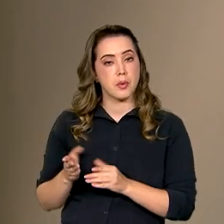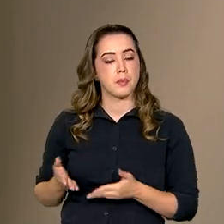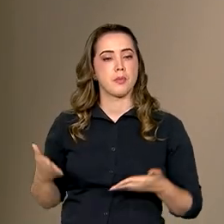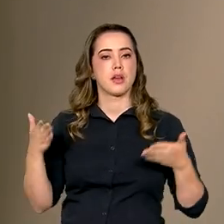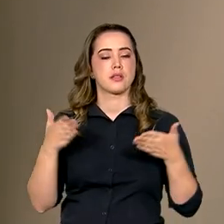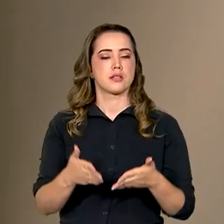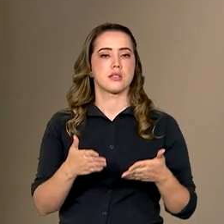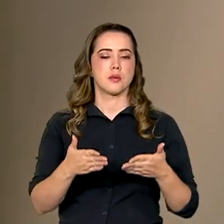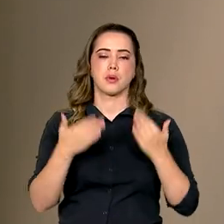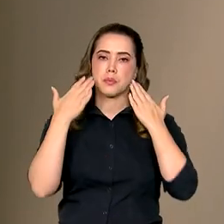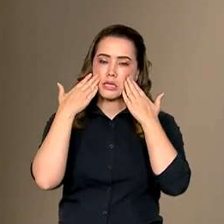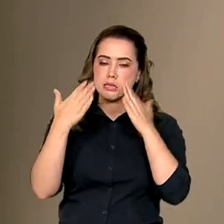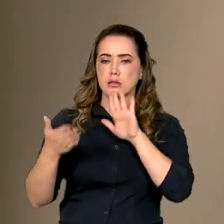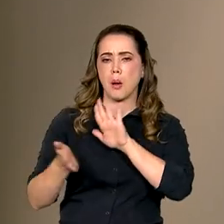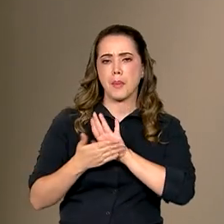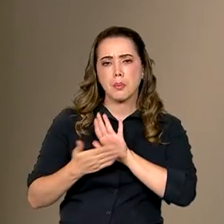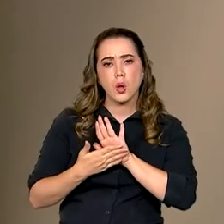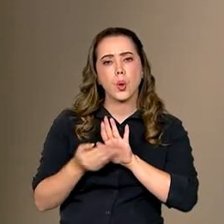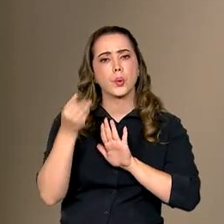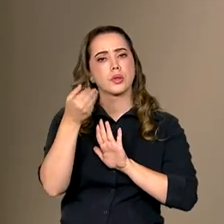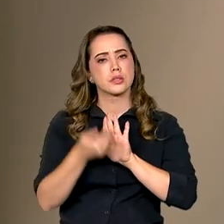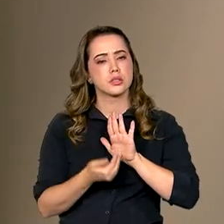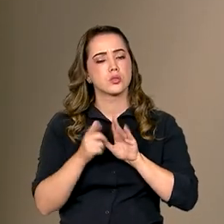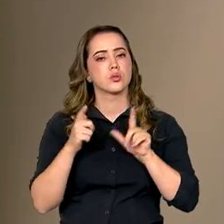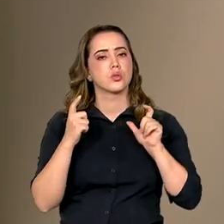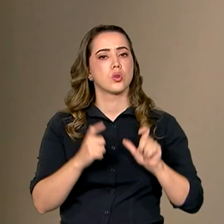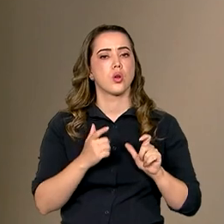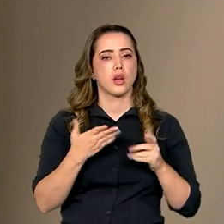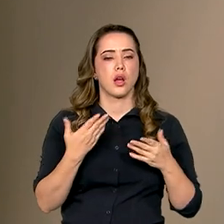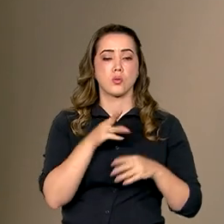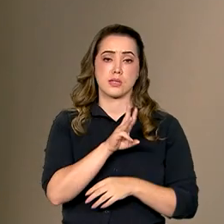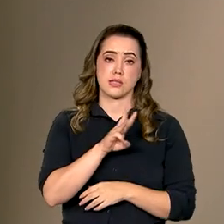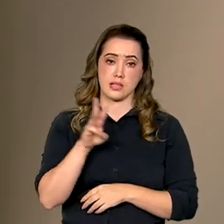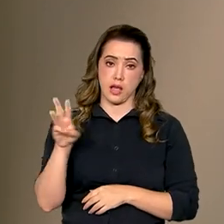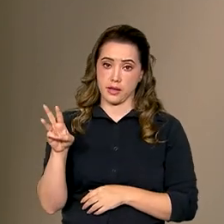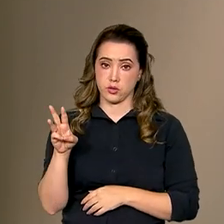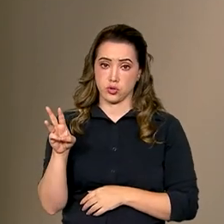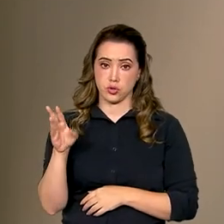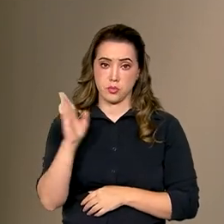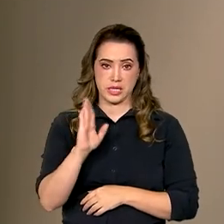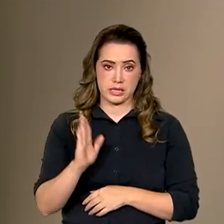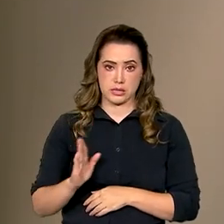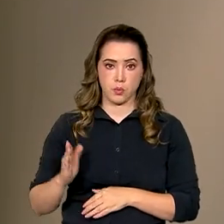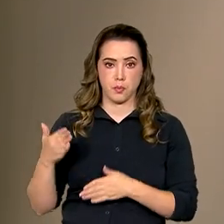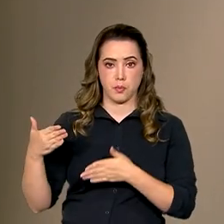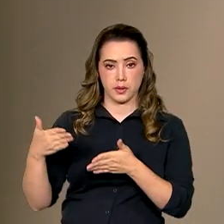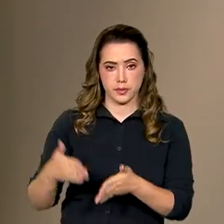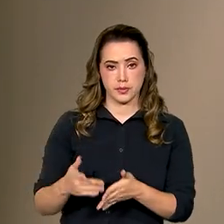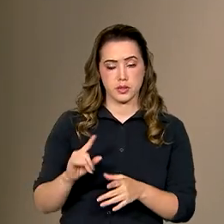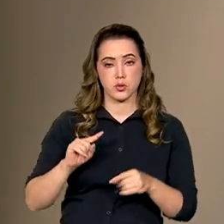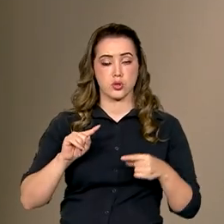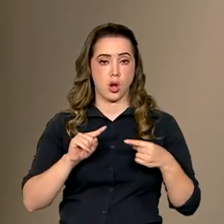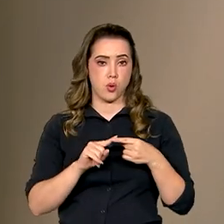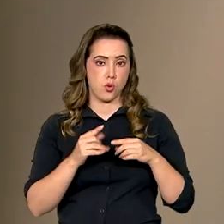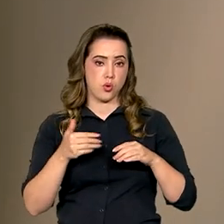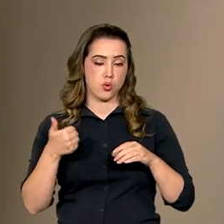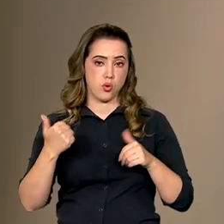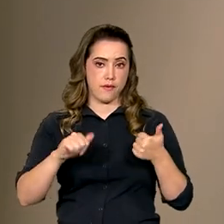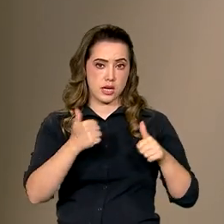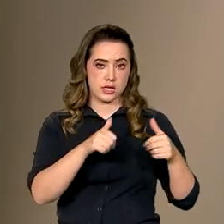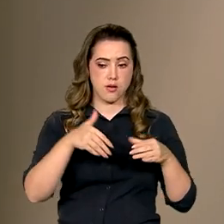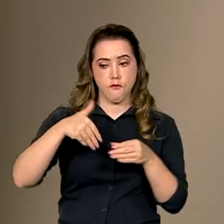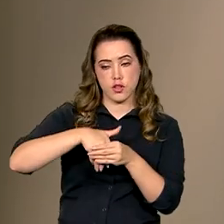apresentando propostas na plataforma do Brasil Participativo e com base na votação obtida pela sua